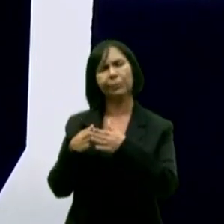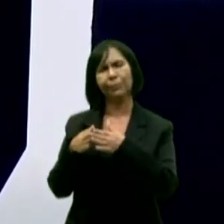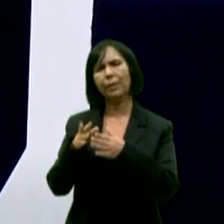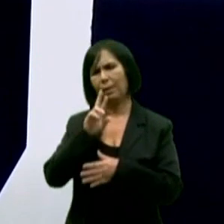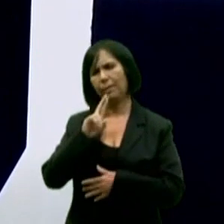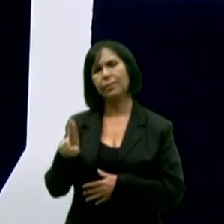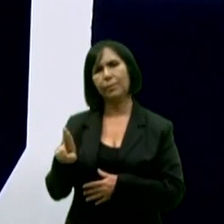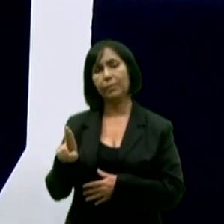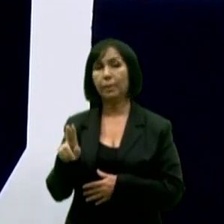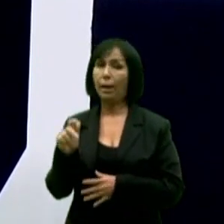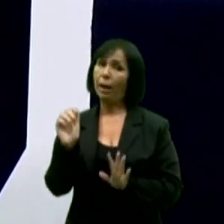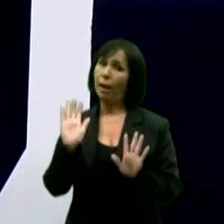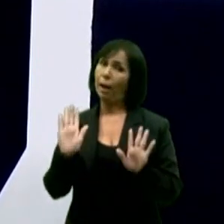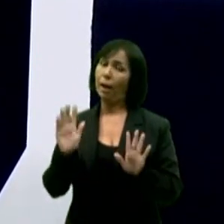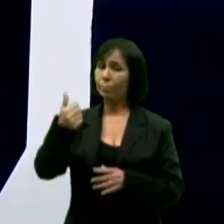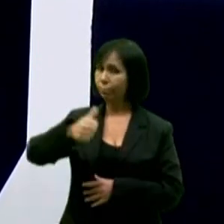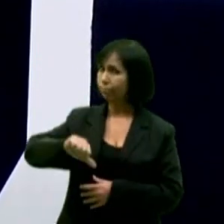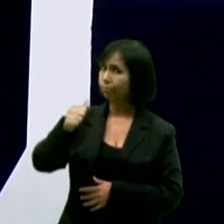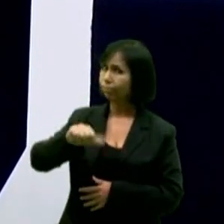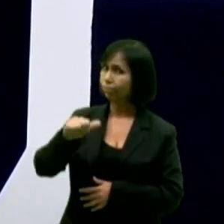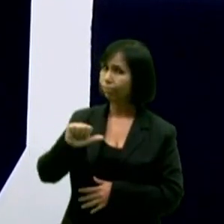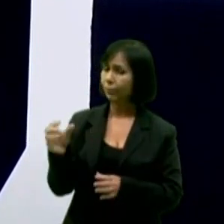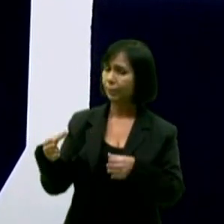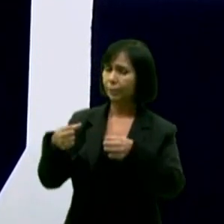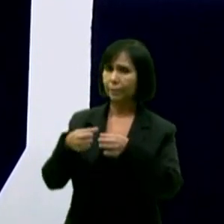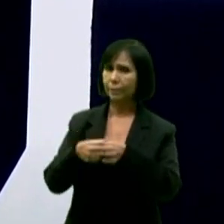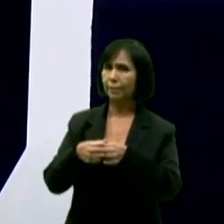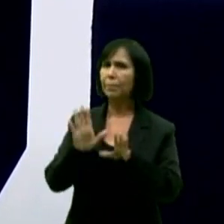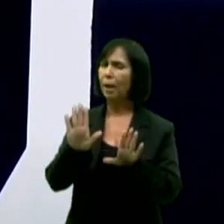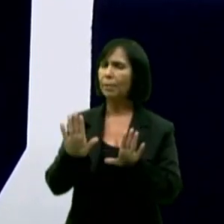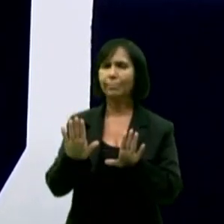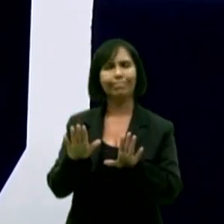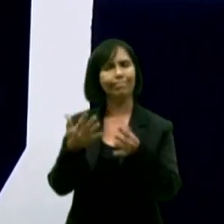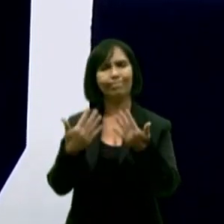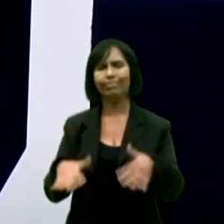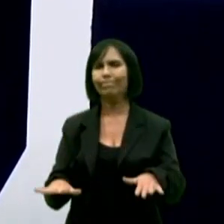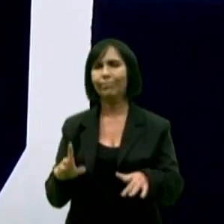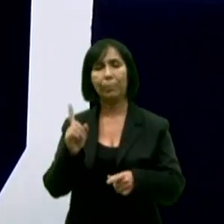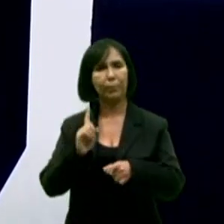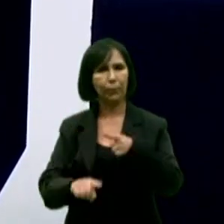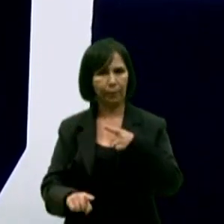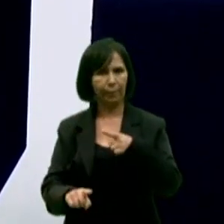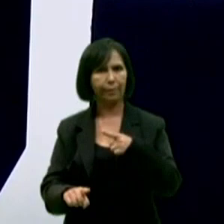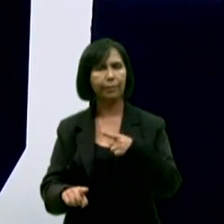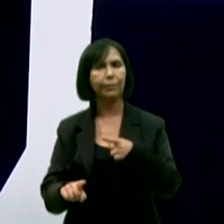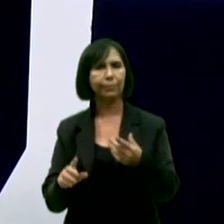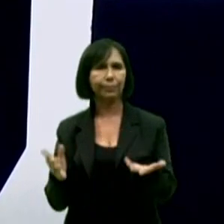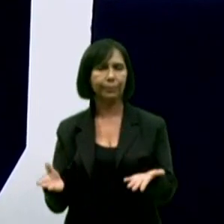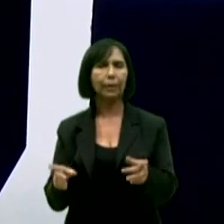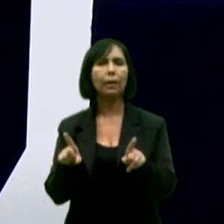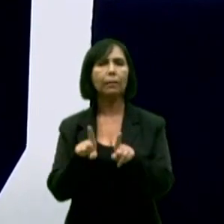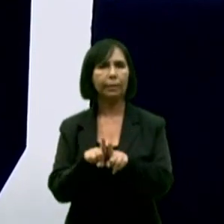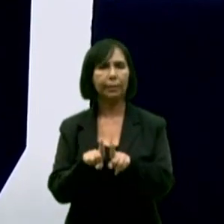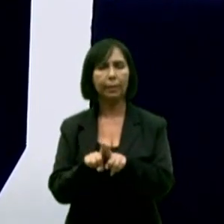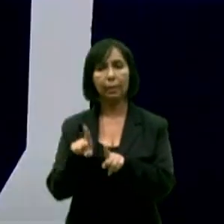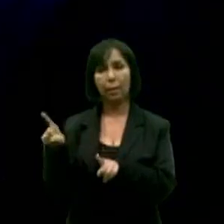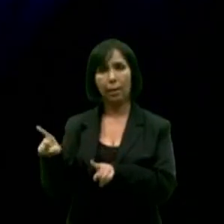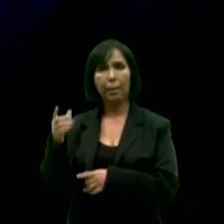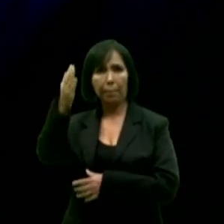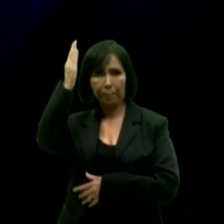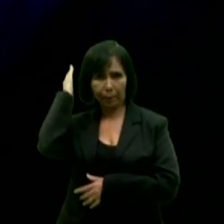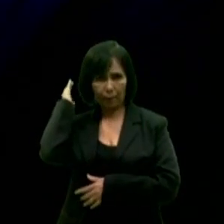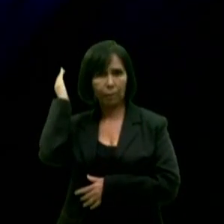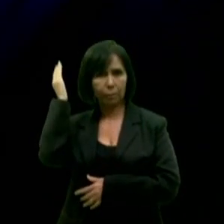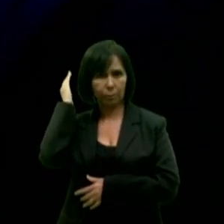do nosso setor jurídico é de que foi negado esse pedido do candidato João Azevedo. Já o pedido do candidato